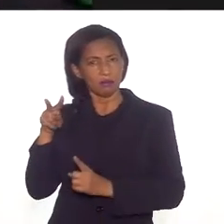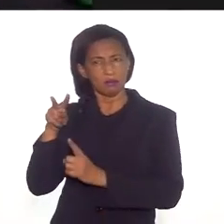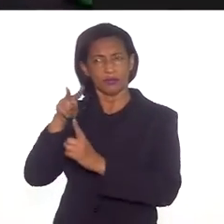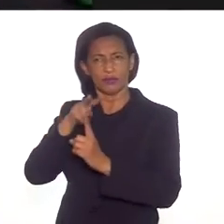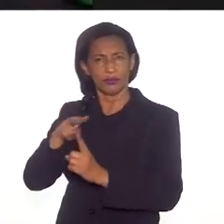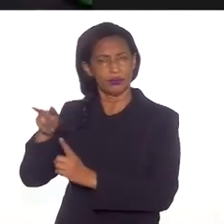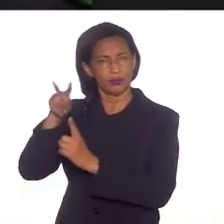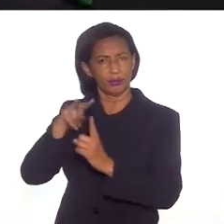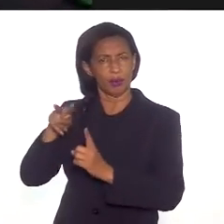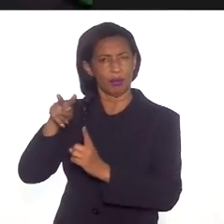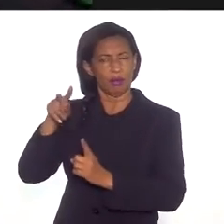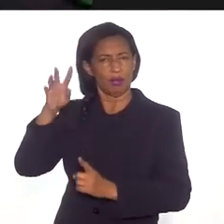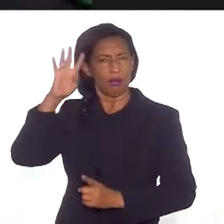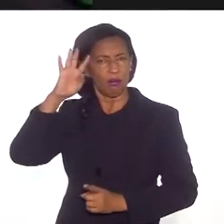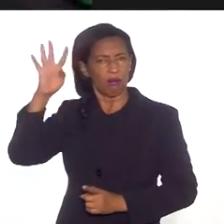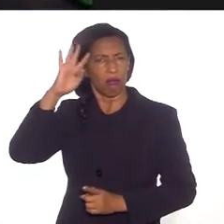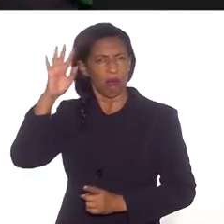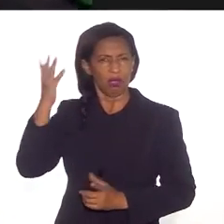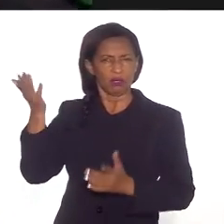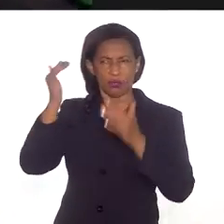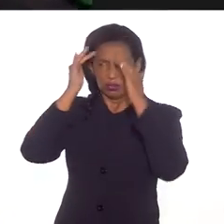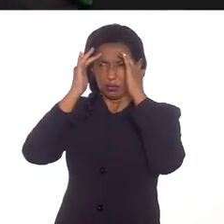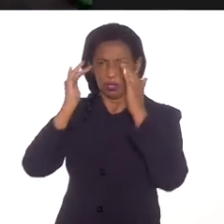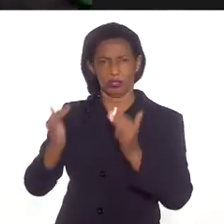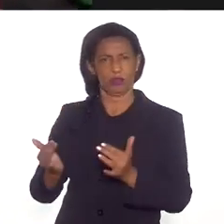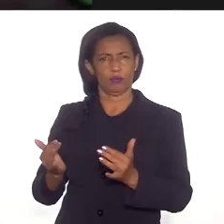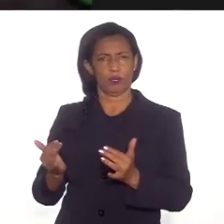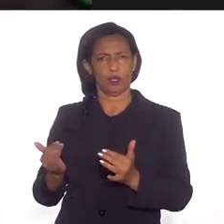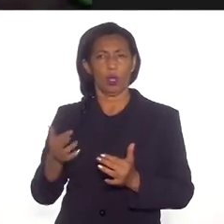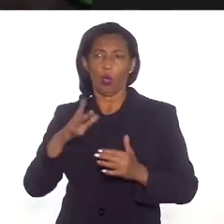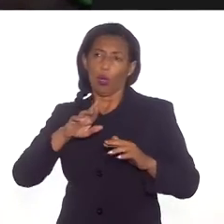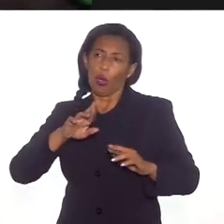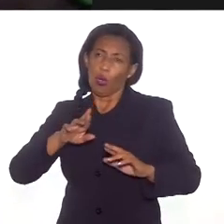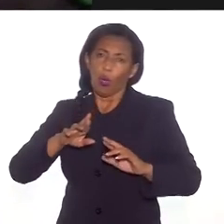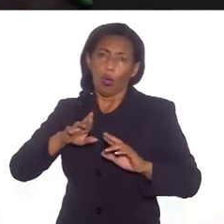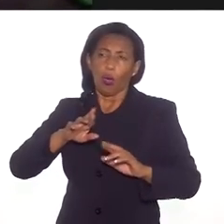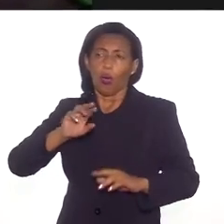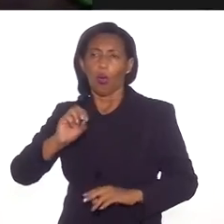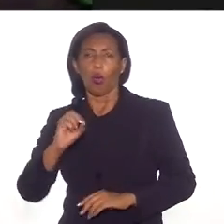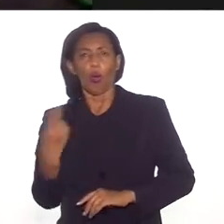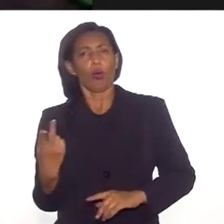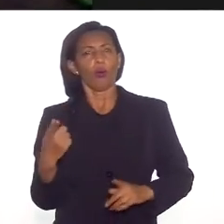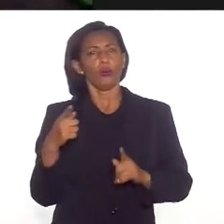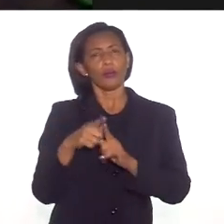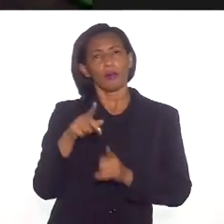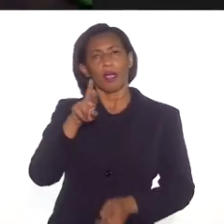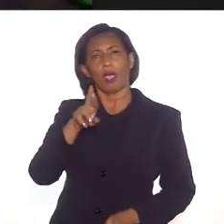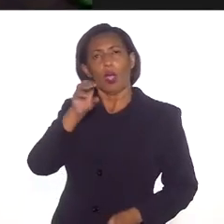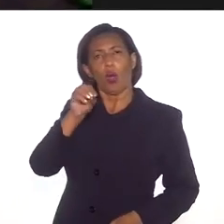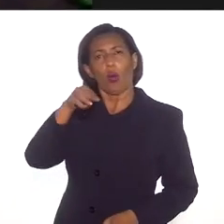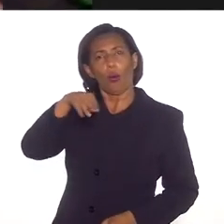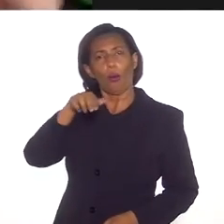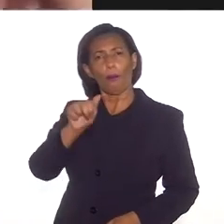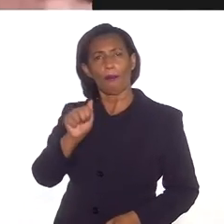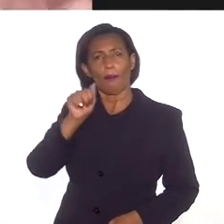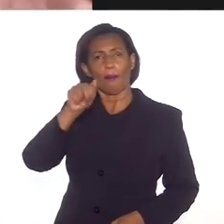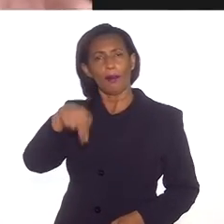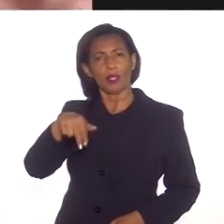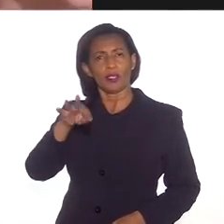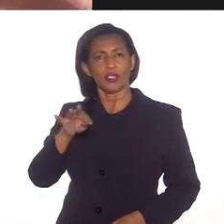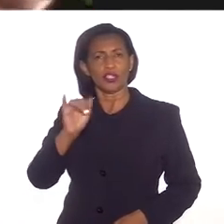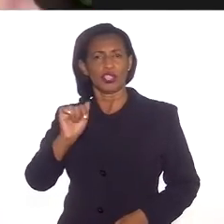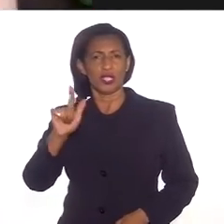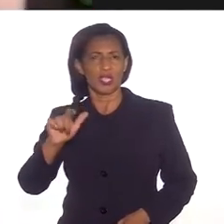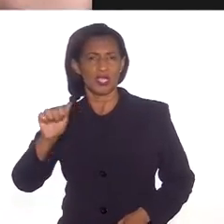visão ideologizada, a respeito, ou a visão romantizada. Existem essas duas coisas, principalmente dentro da gente. O